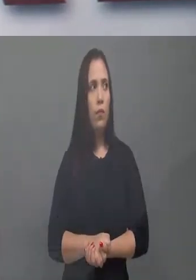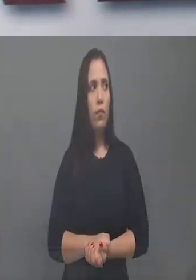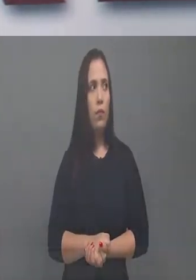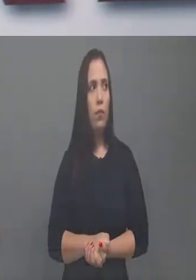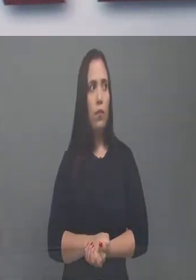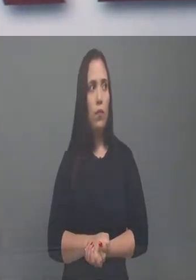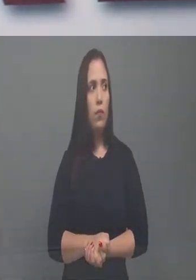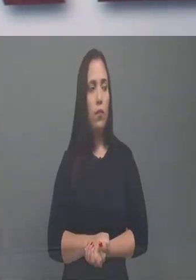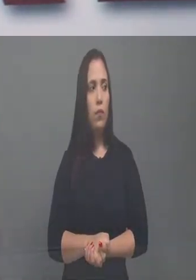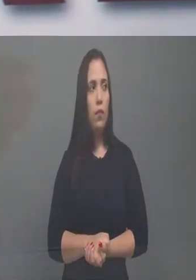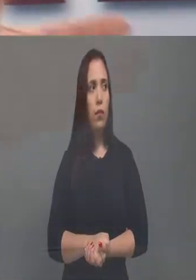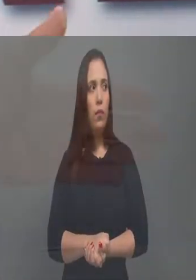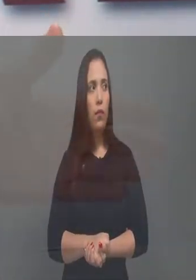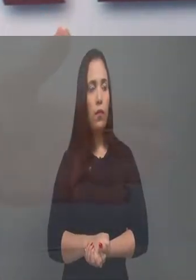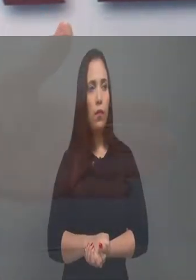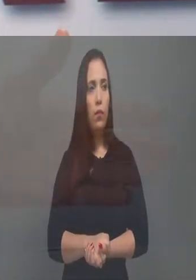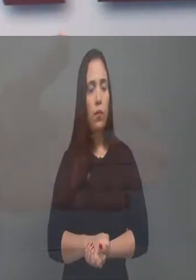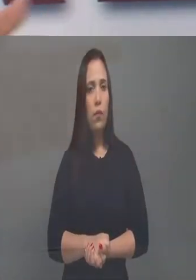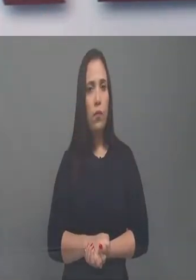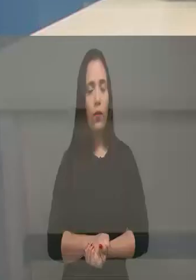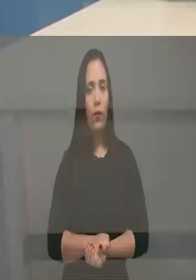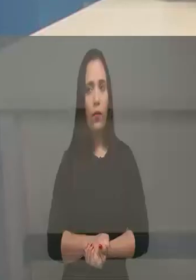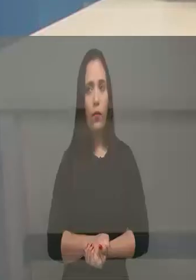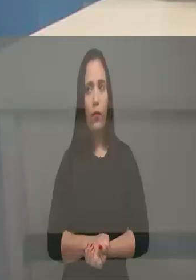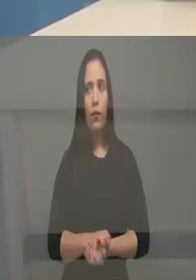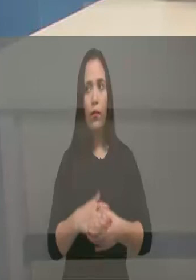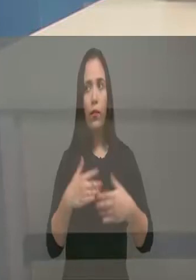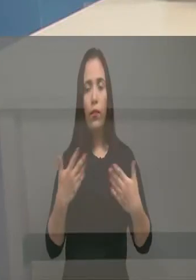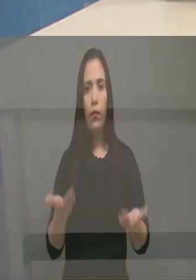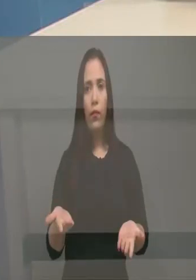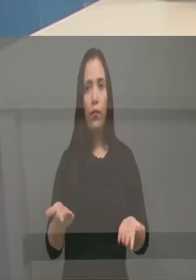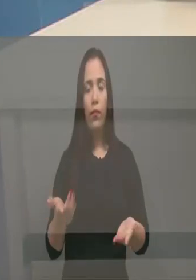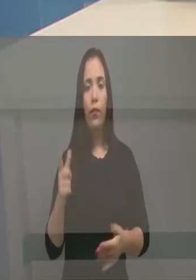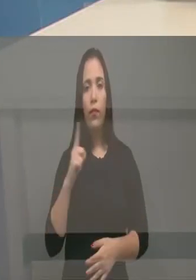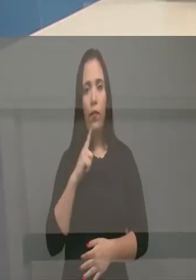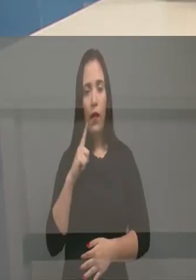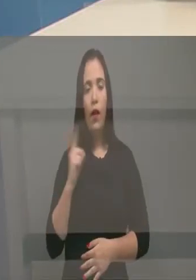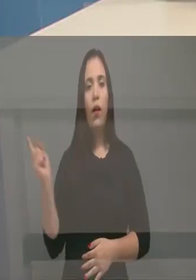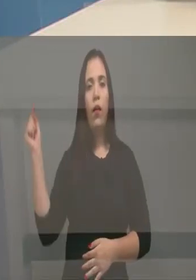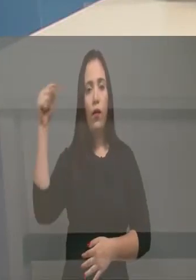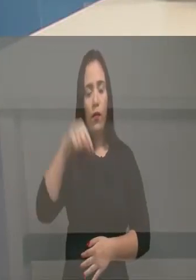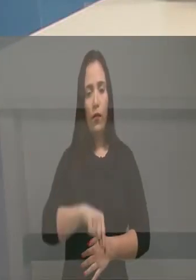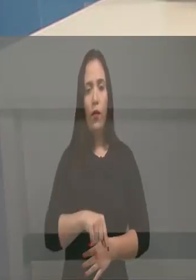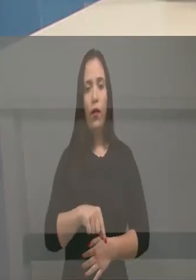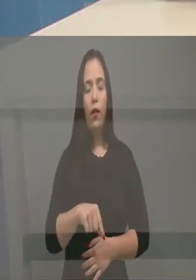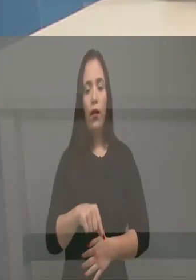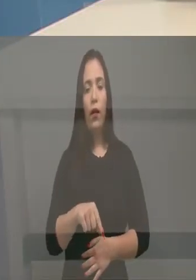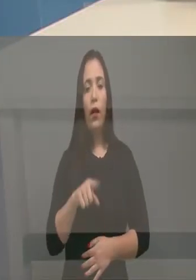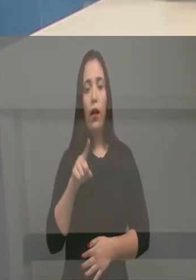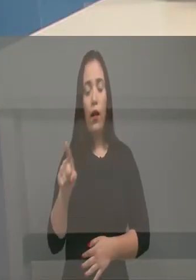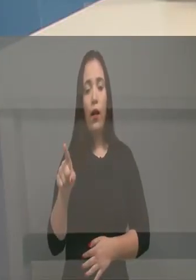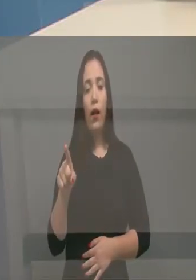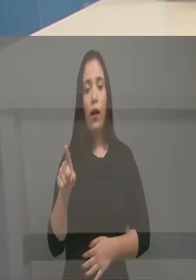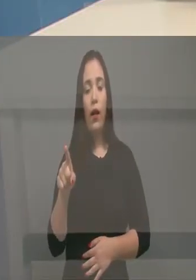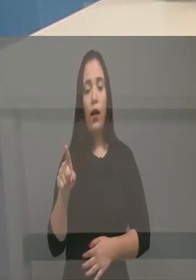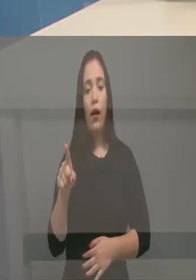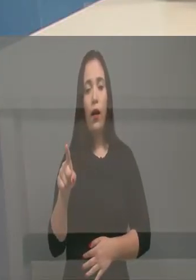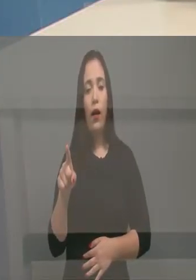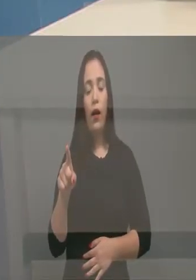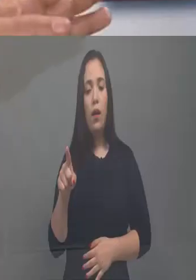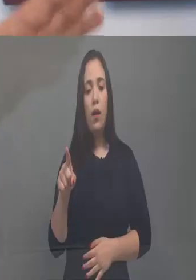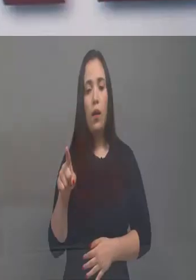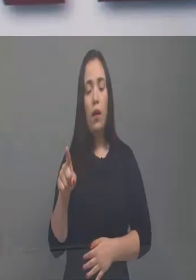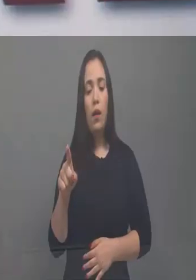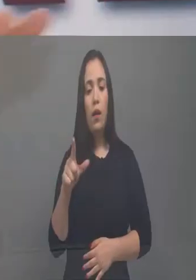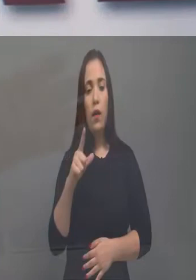Não, mas só por uma questão. Ele está vindo aqui essa semana, né? Ele está vindo, é o seguinte, as capelinhas, eu tenho... Não fale na doação não, fale